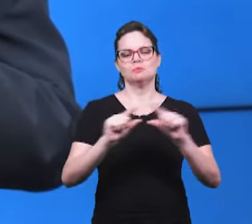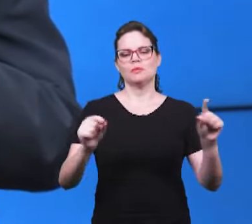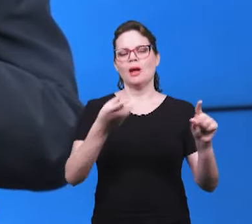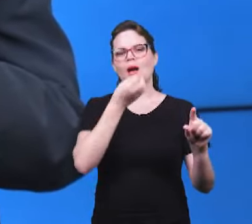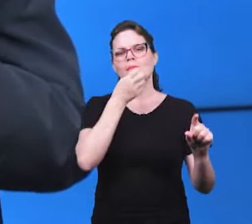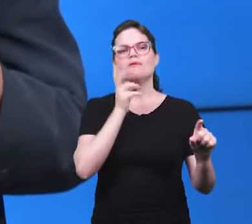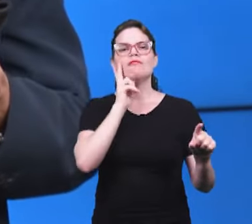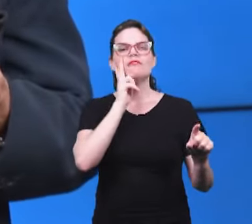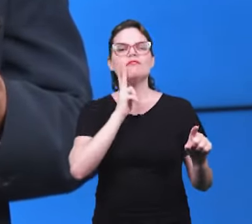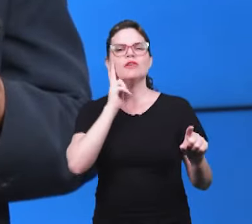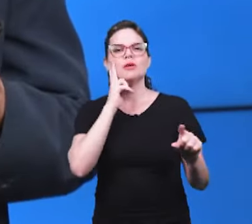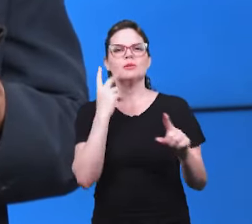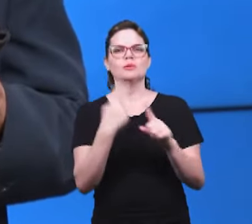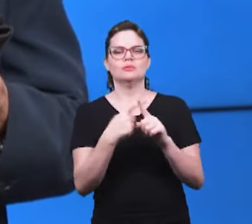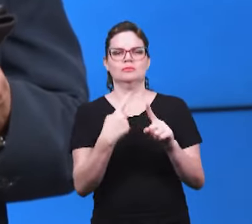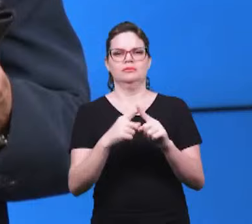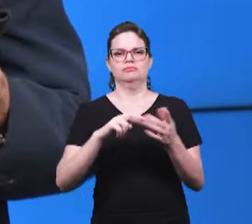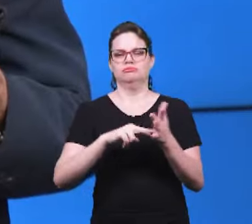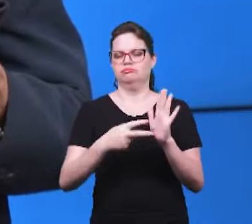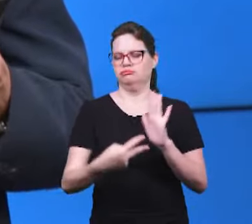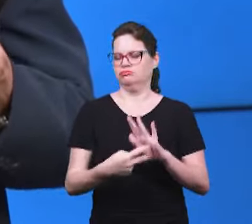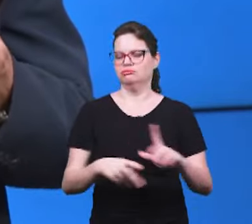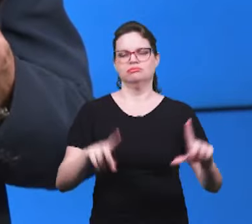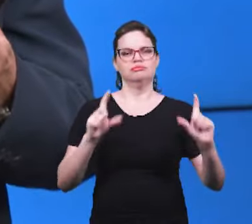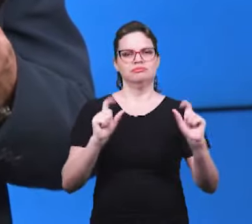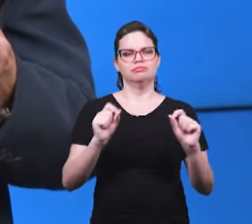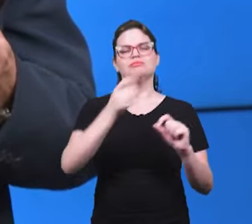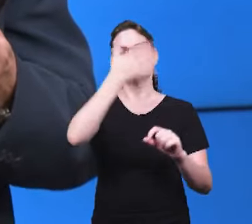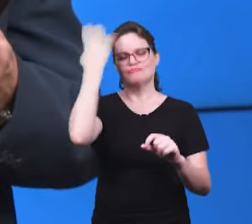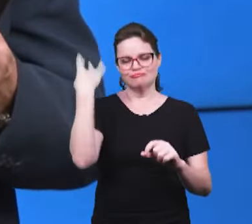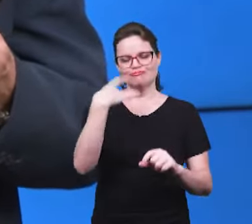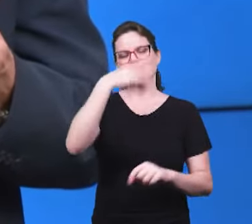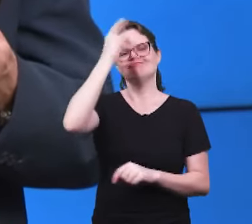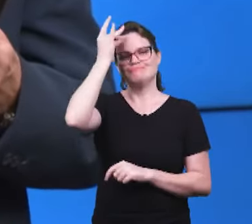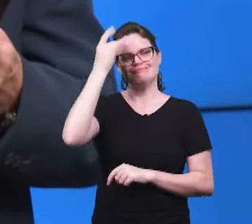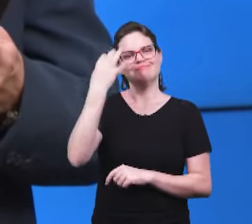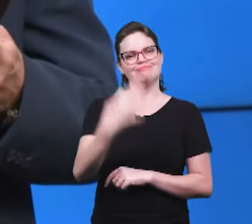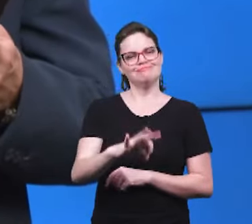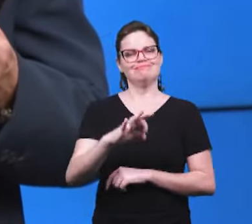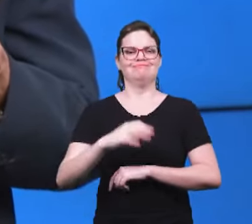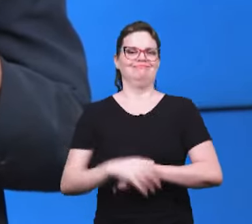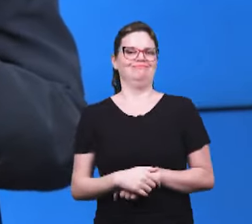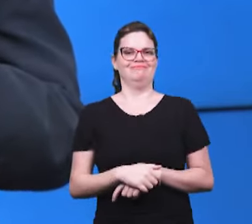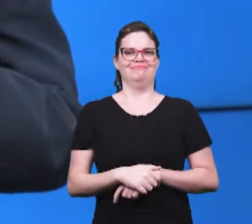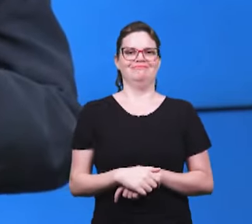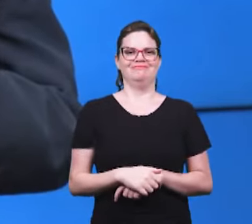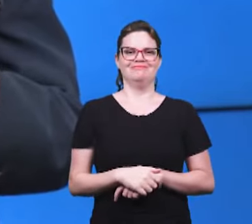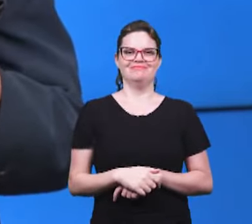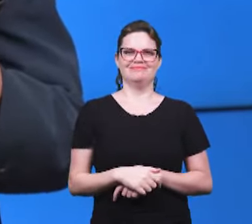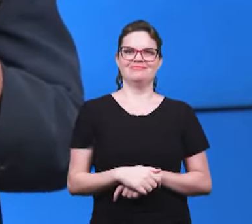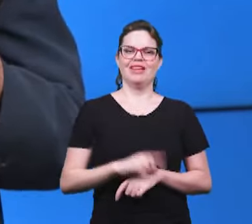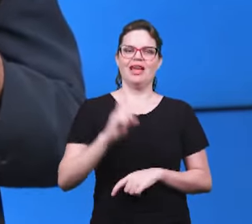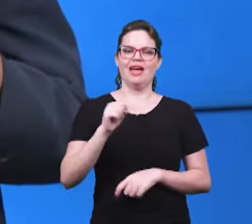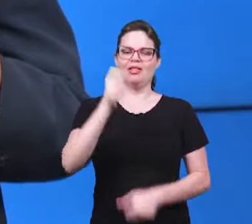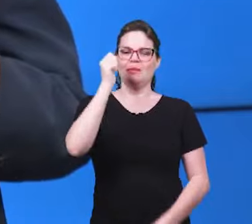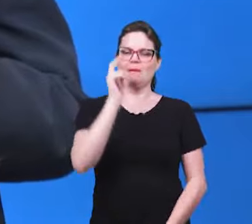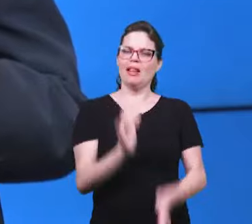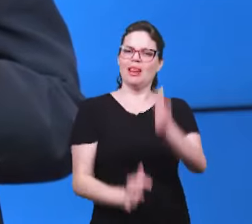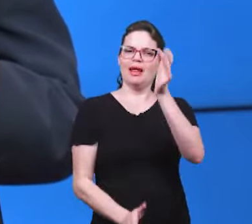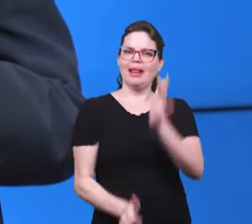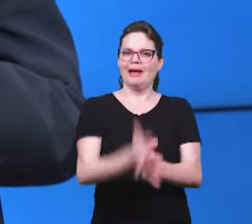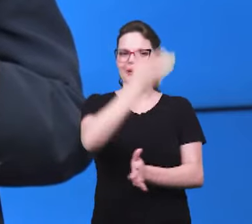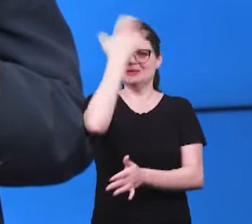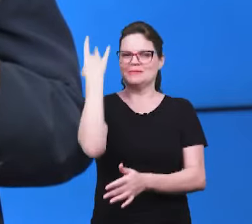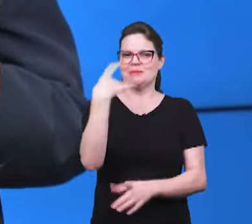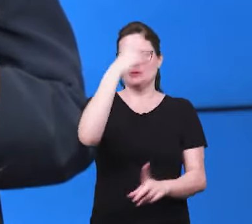relacionado a identificação do significado do bom vinho é exatamente o bom vinho é o Espírito Santo ou o derramar do